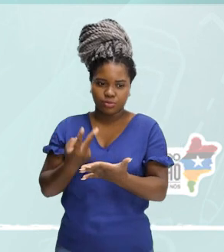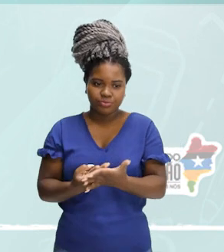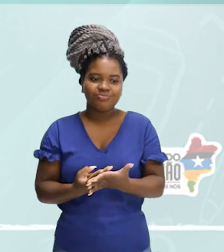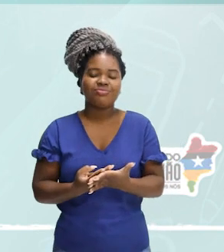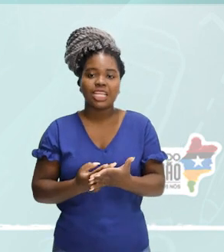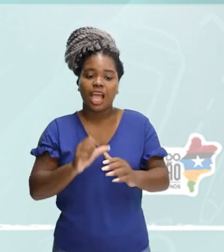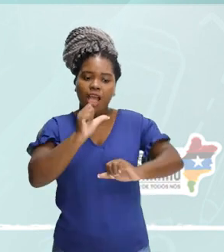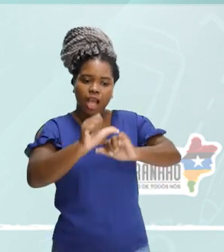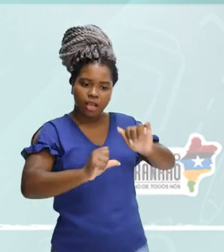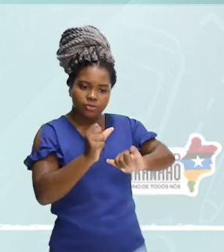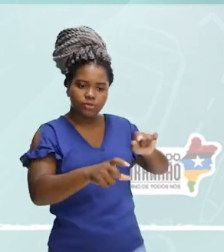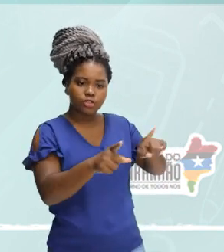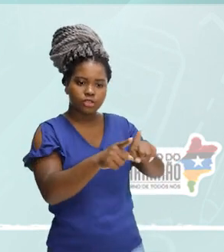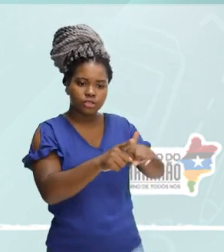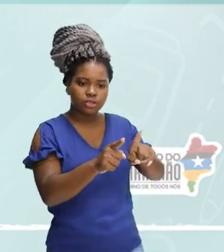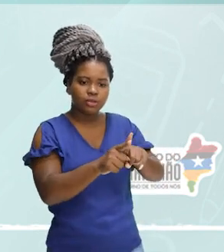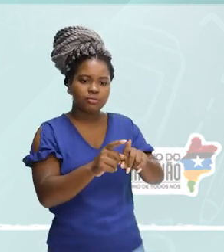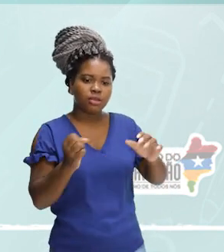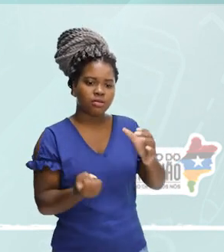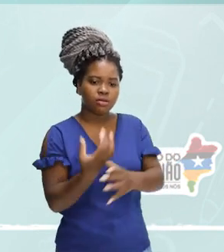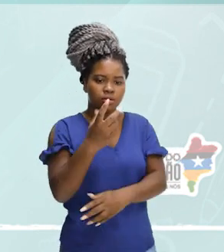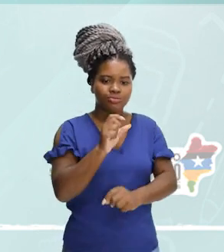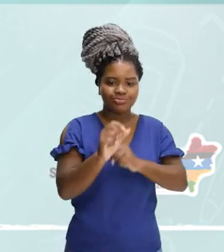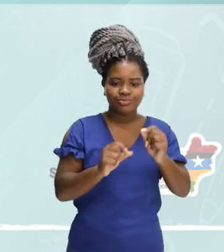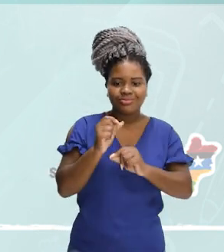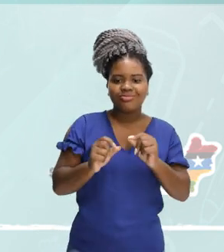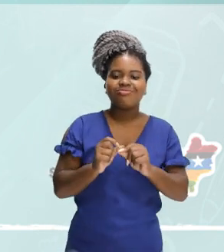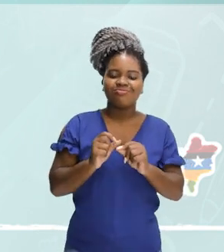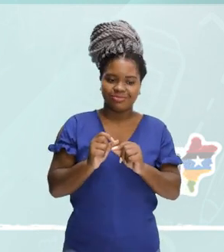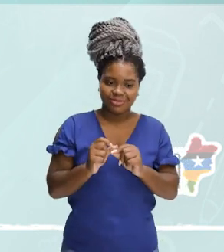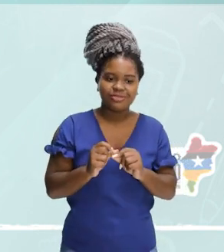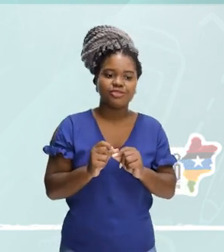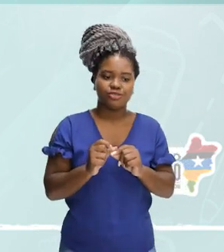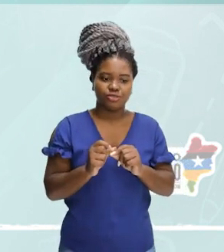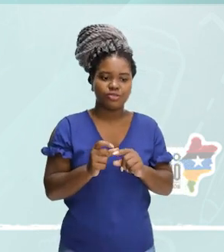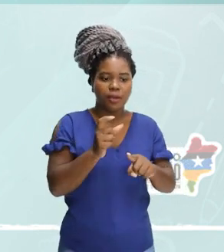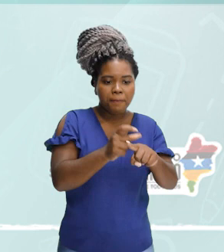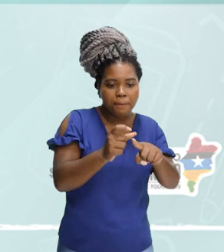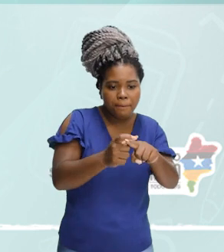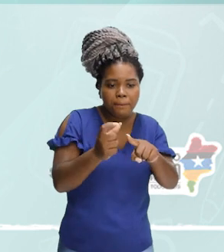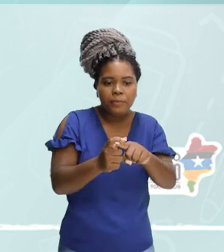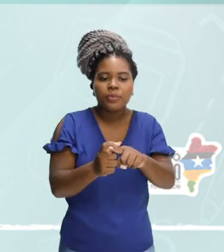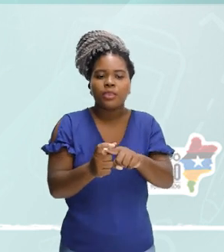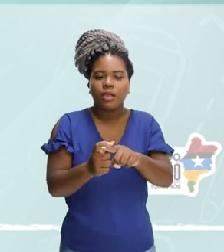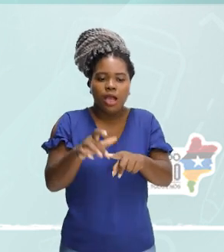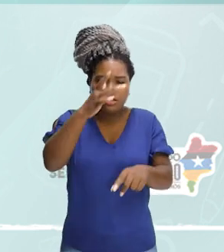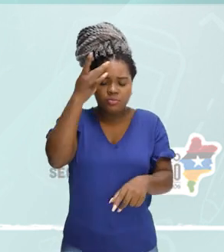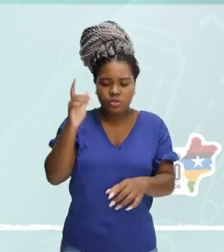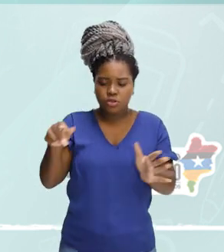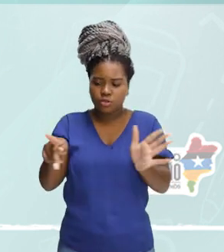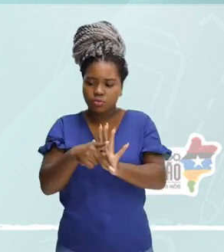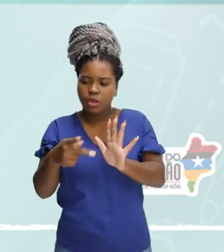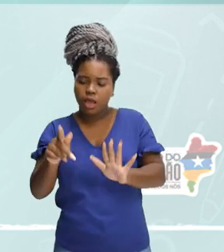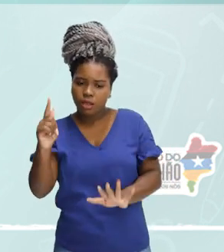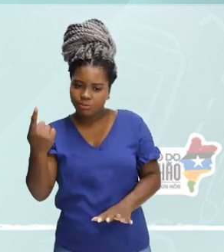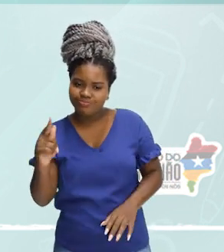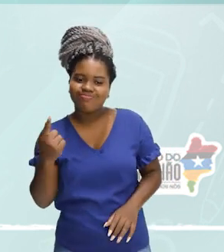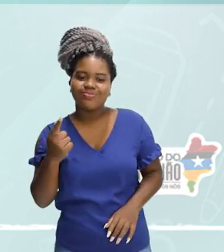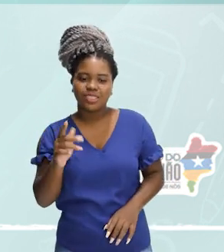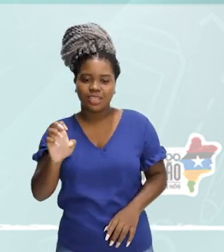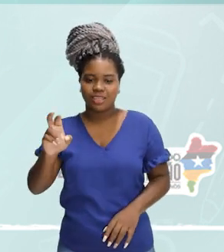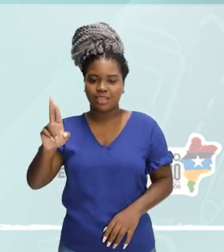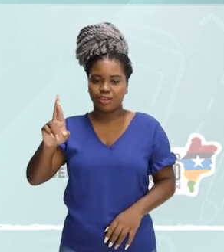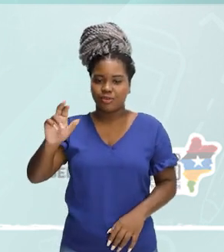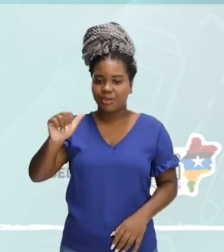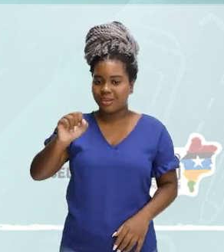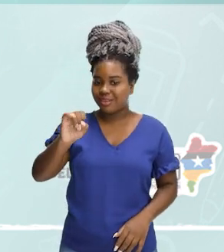As misturas também podem ser formadas por meio de omissão de fonema. Geógrafos às vezes se referem a Eurasia, a massa de